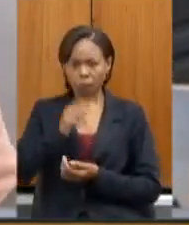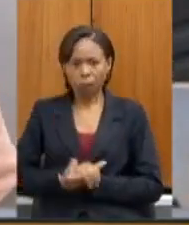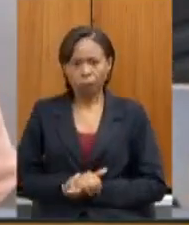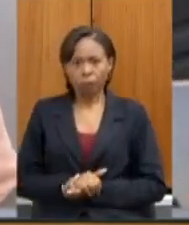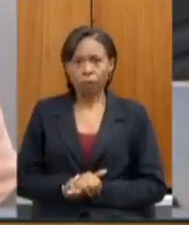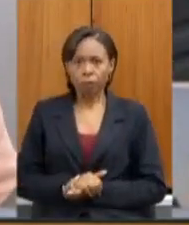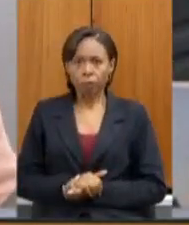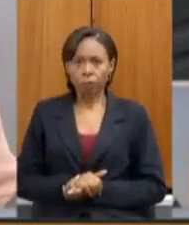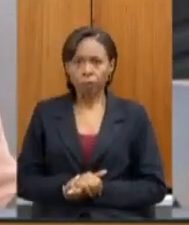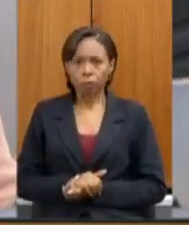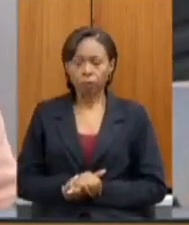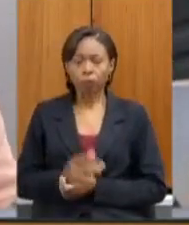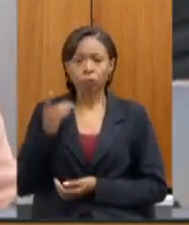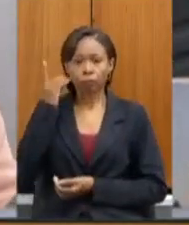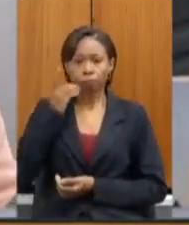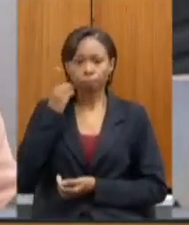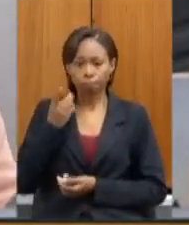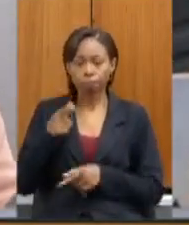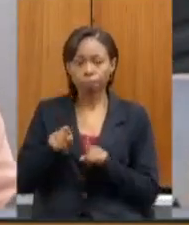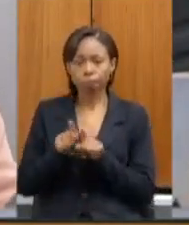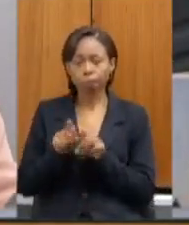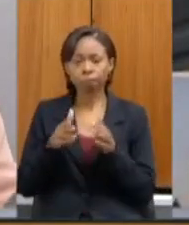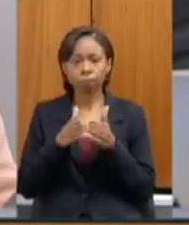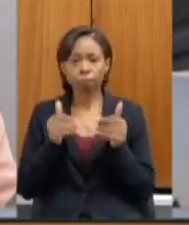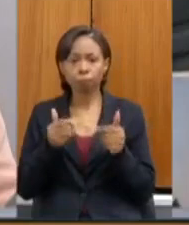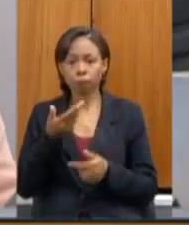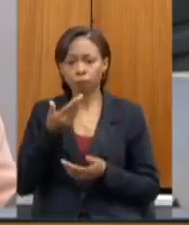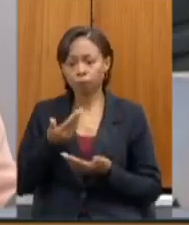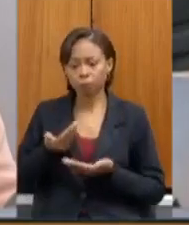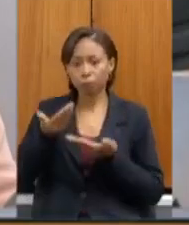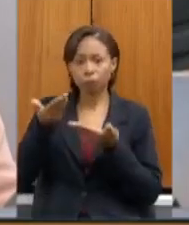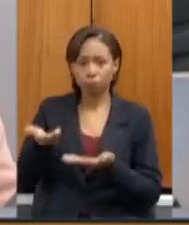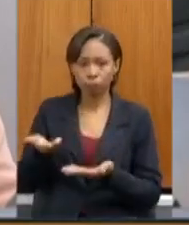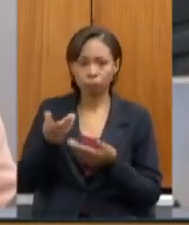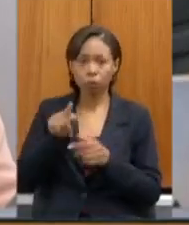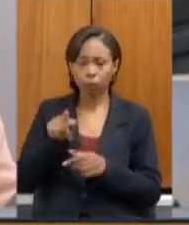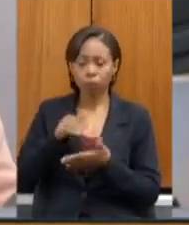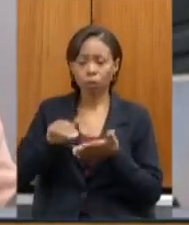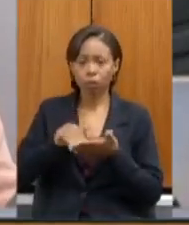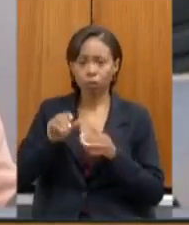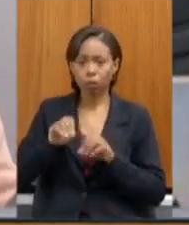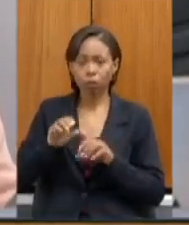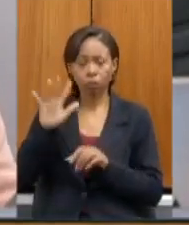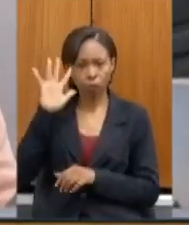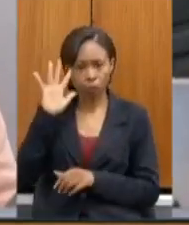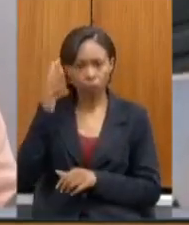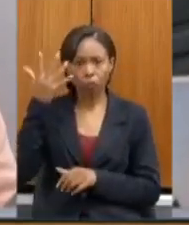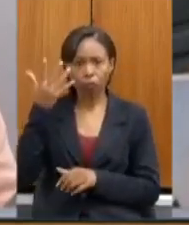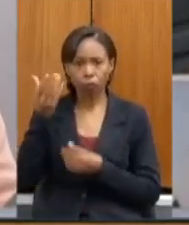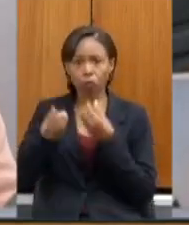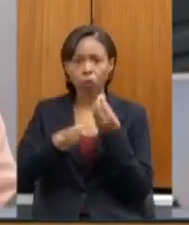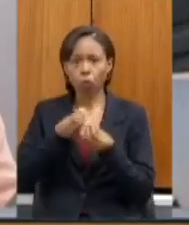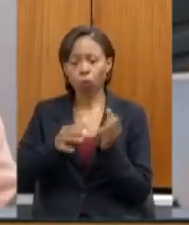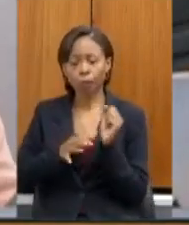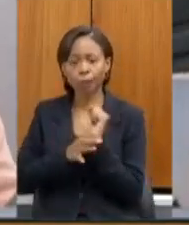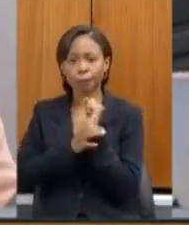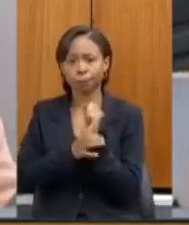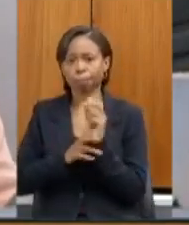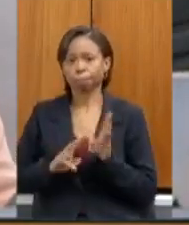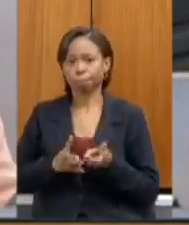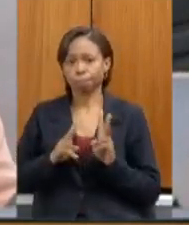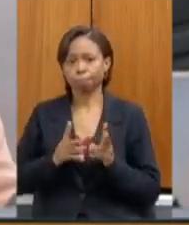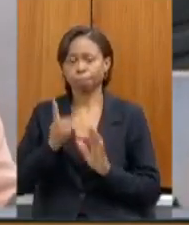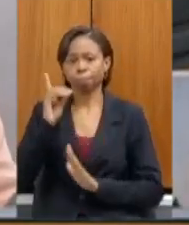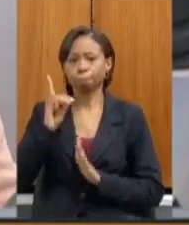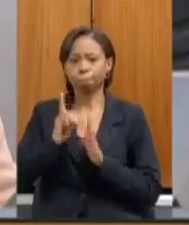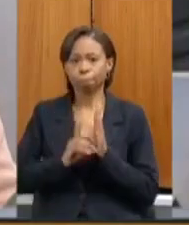deputada e os deputados que subscrevem requerem que seja encaminhada à Secretaria de Estado da Educação um pedido de providências para garantir a continuidade do